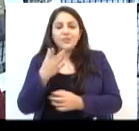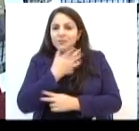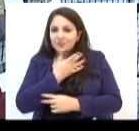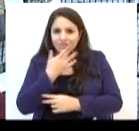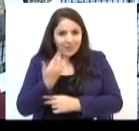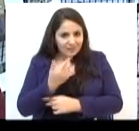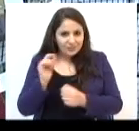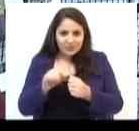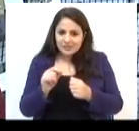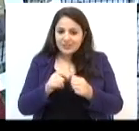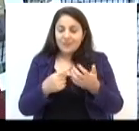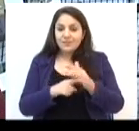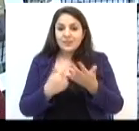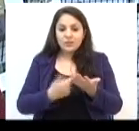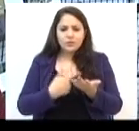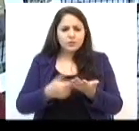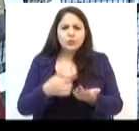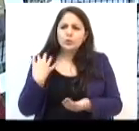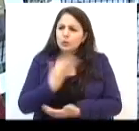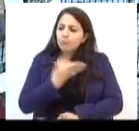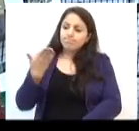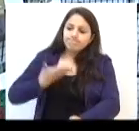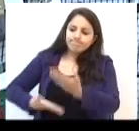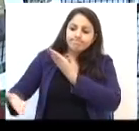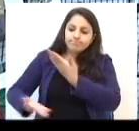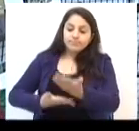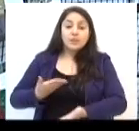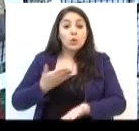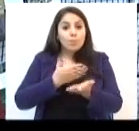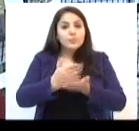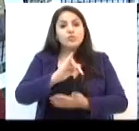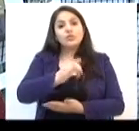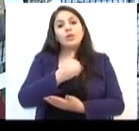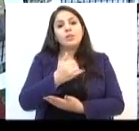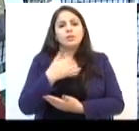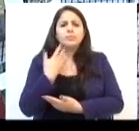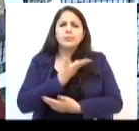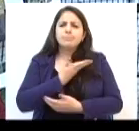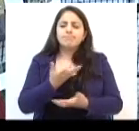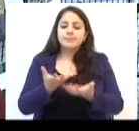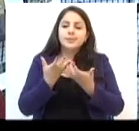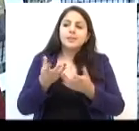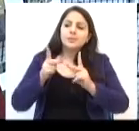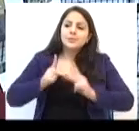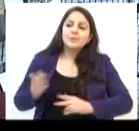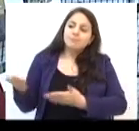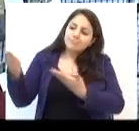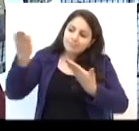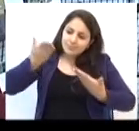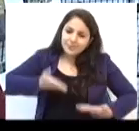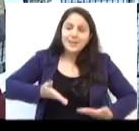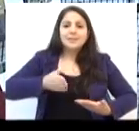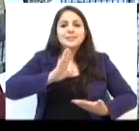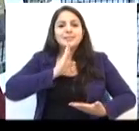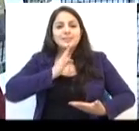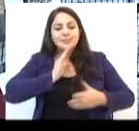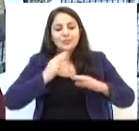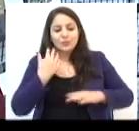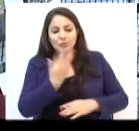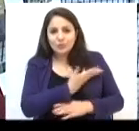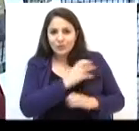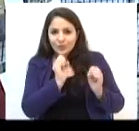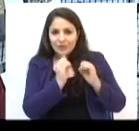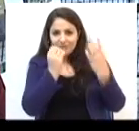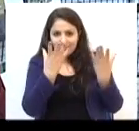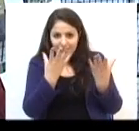Não é fácil fazer uma Feira do Livro. A gente está envolvido desde janeiro. A gente gostaria muito que a população viesse prestigiar o nosso